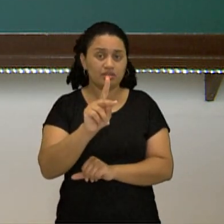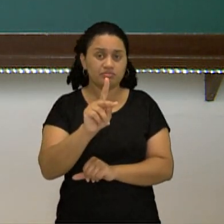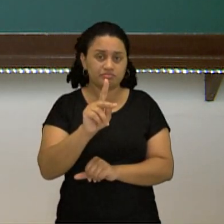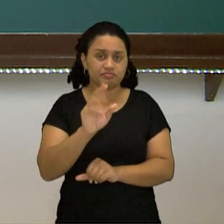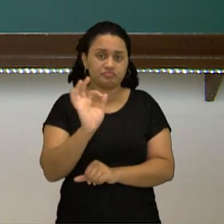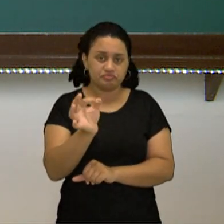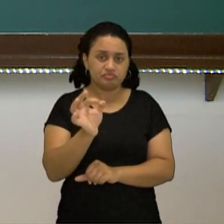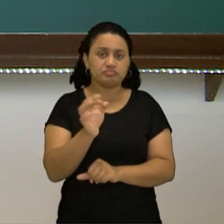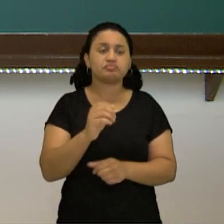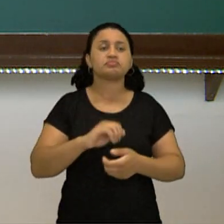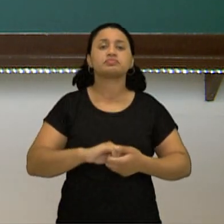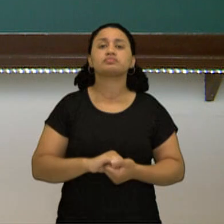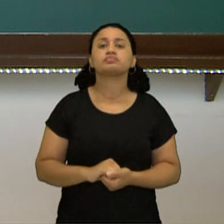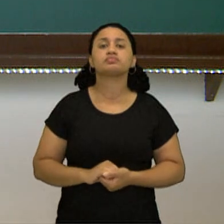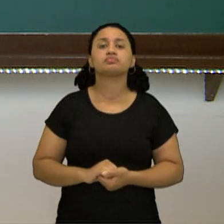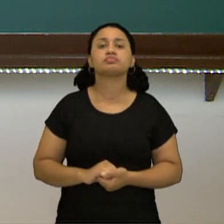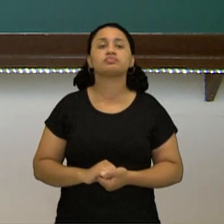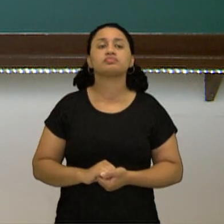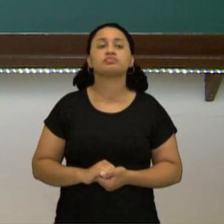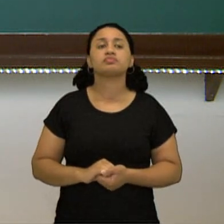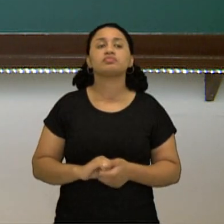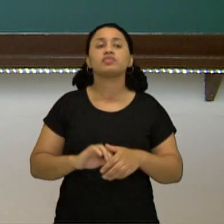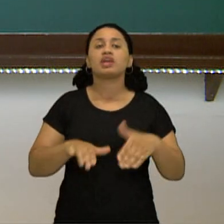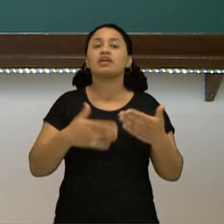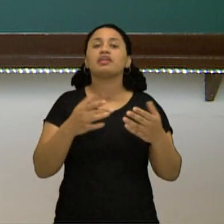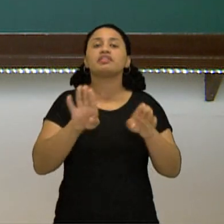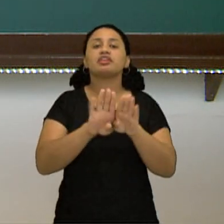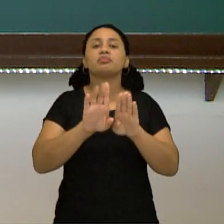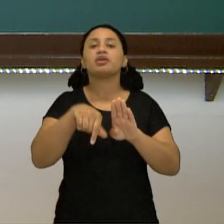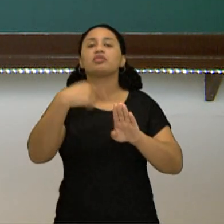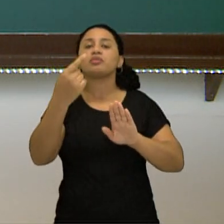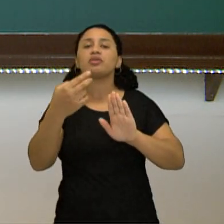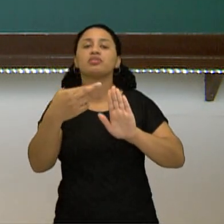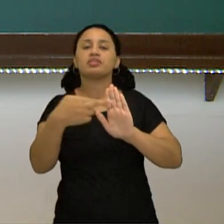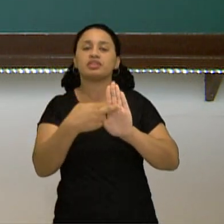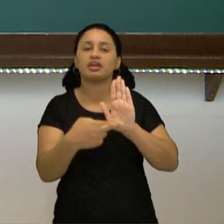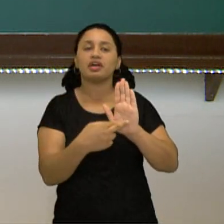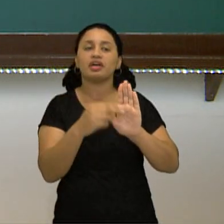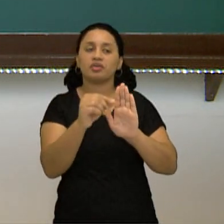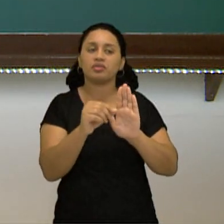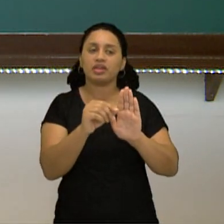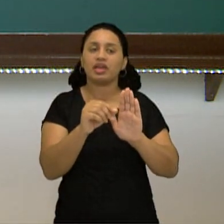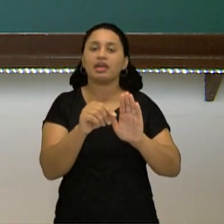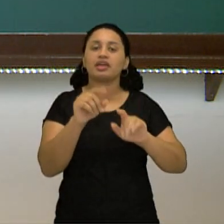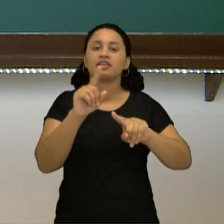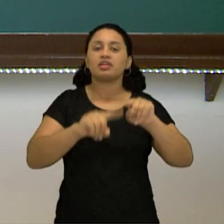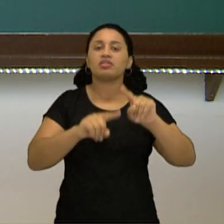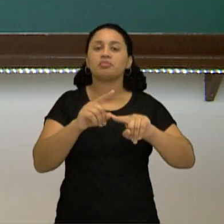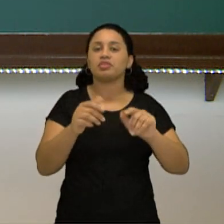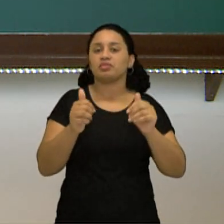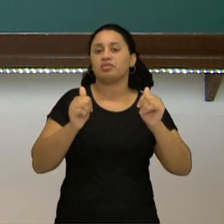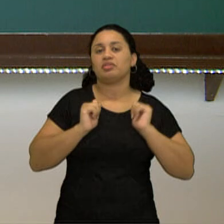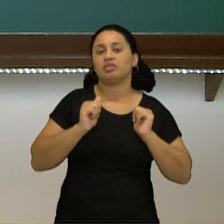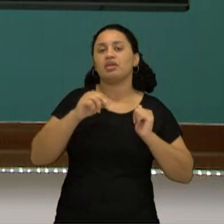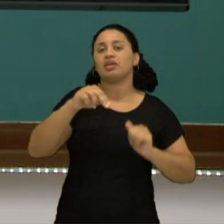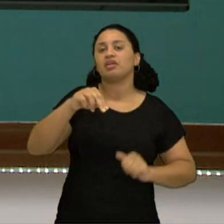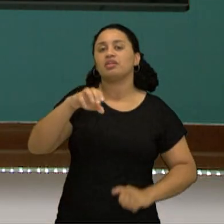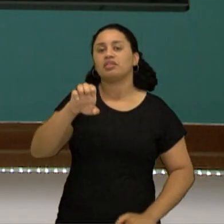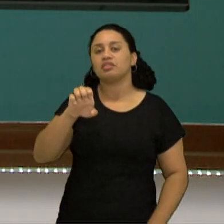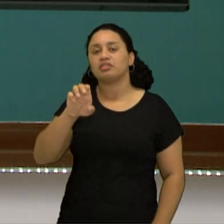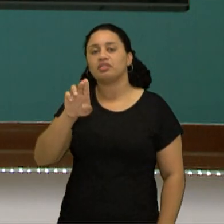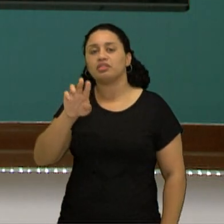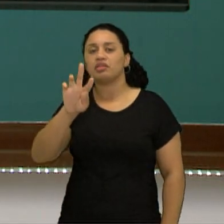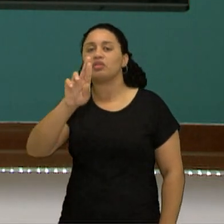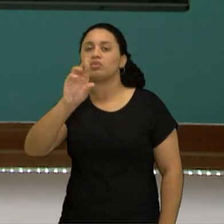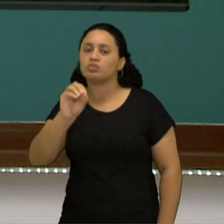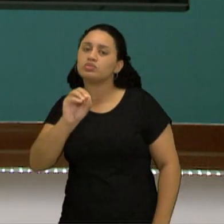11. Não é isso? Isso mesmo. E a propriedade do elemento neutro? Bom, a propriedade do elemento neutro é aquele